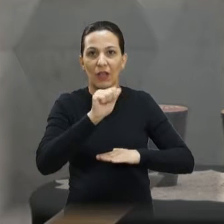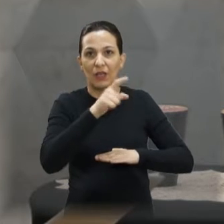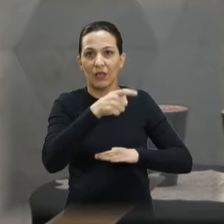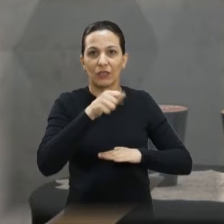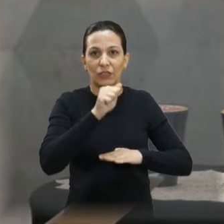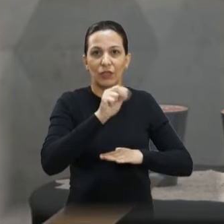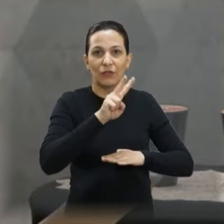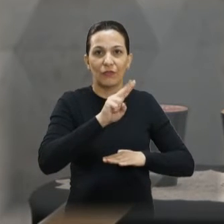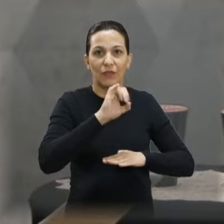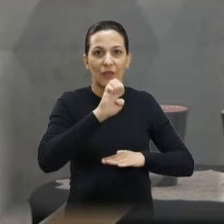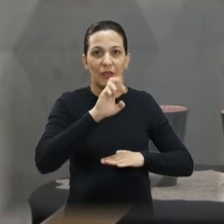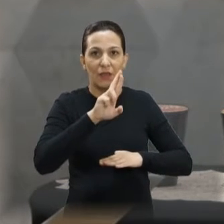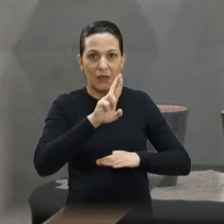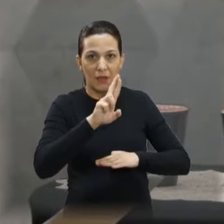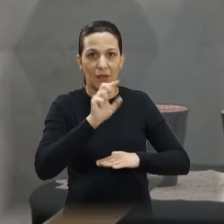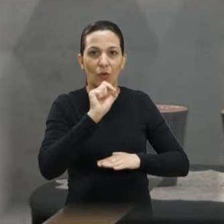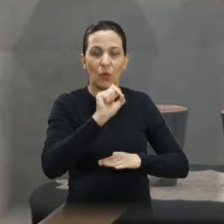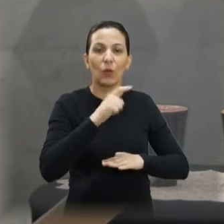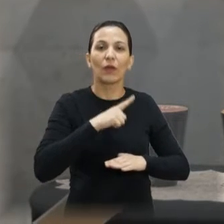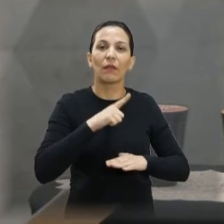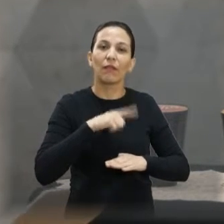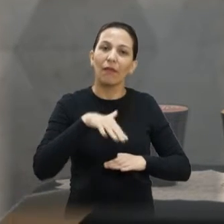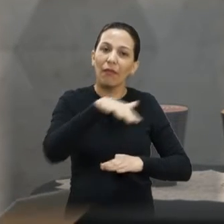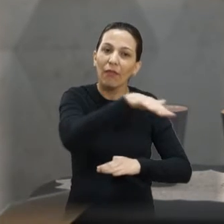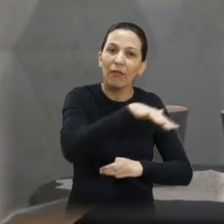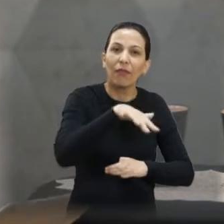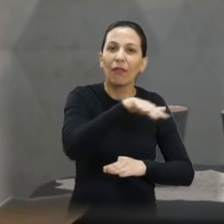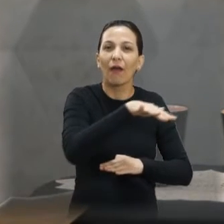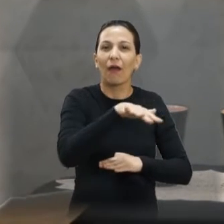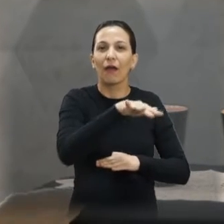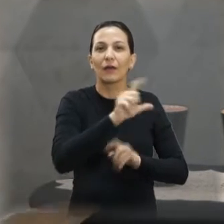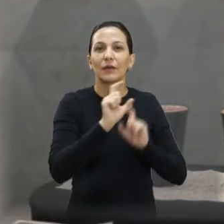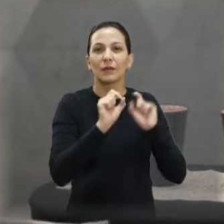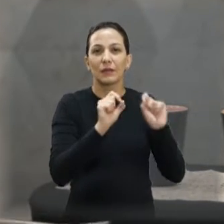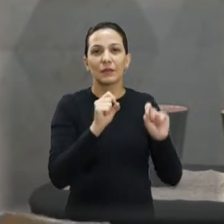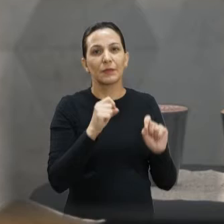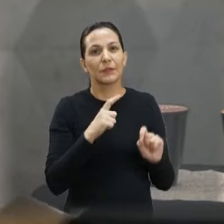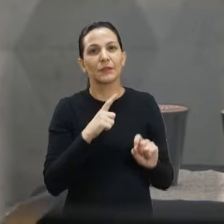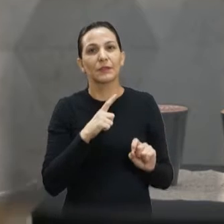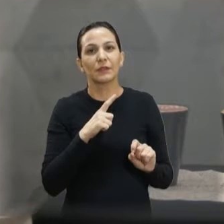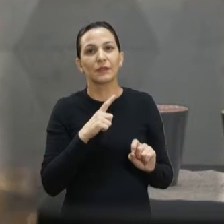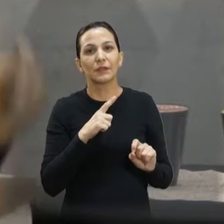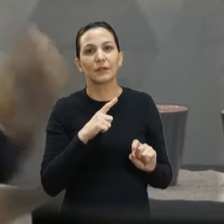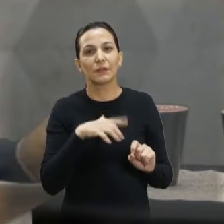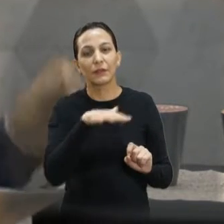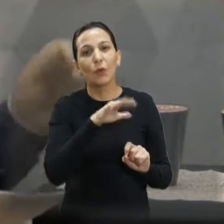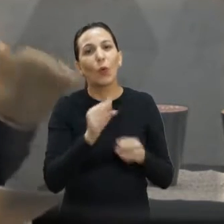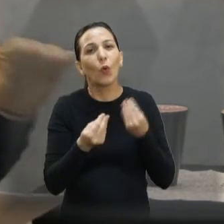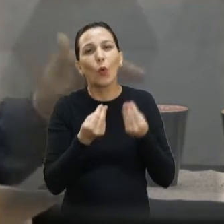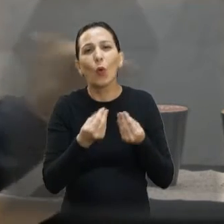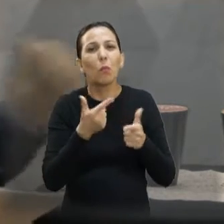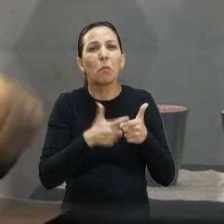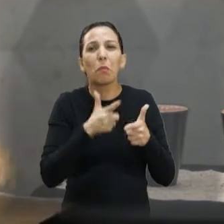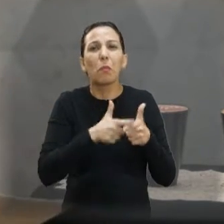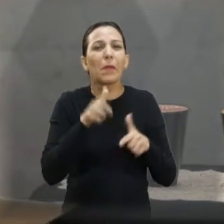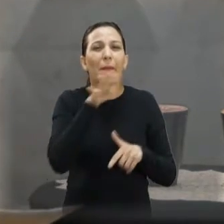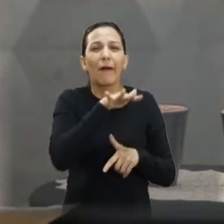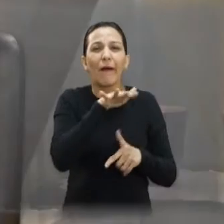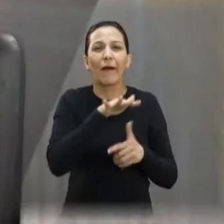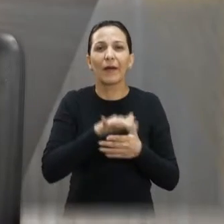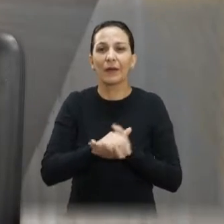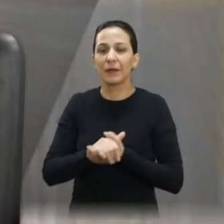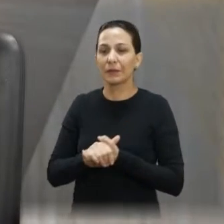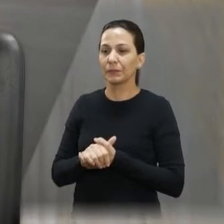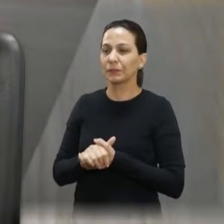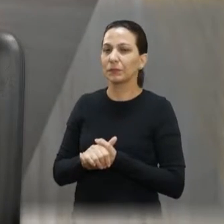Dorival Alves, no trecho entre o condomínio Central Parque e a rua Barão do Rio Branco, na Vila Xavier. Qual era a situação daquela rua, daquele